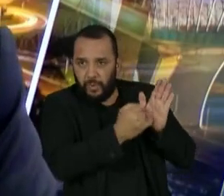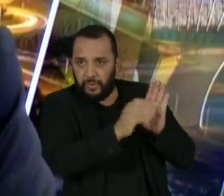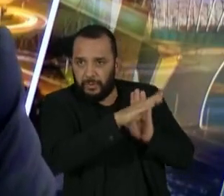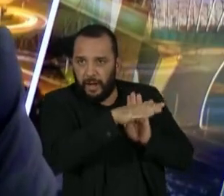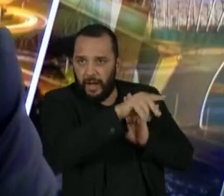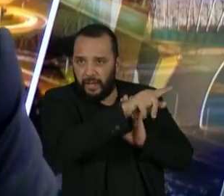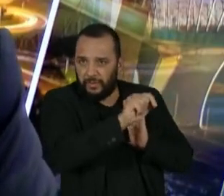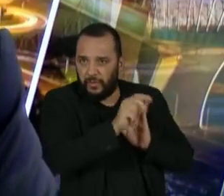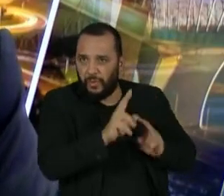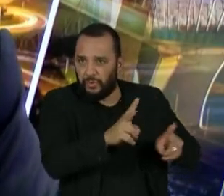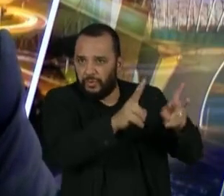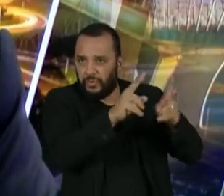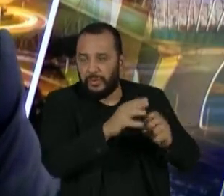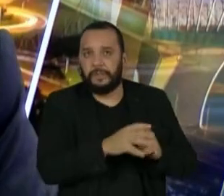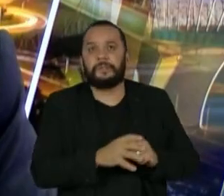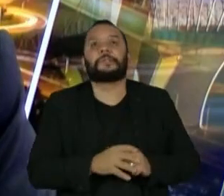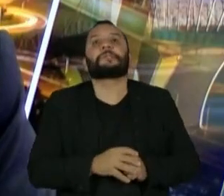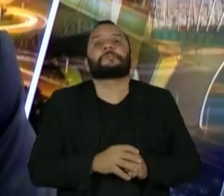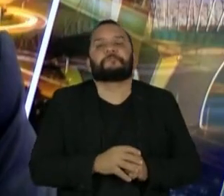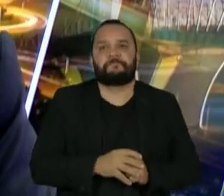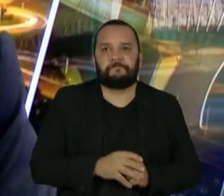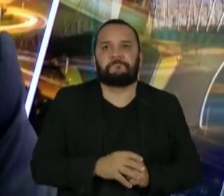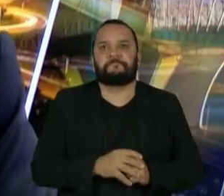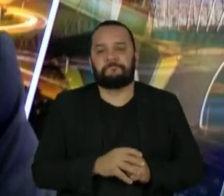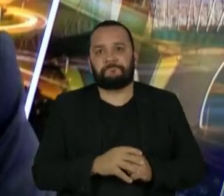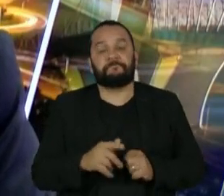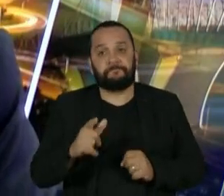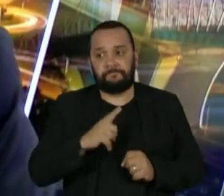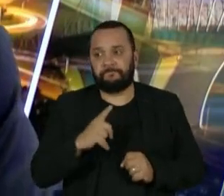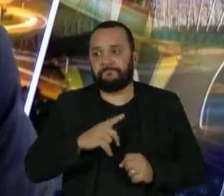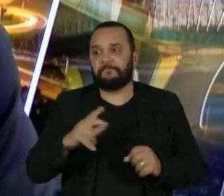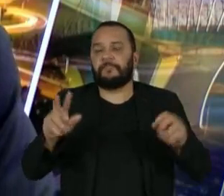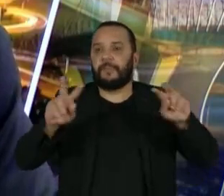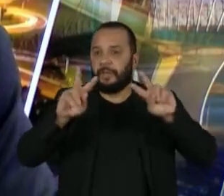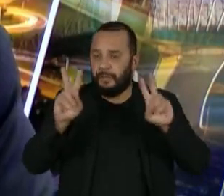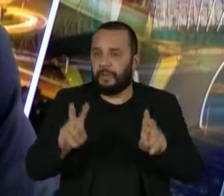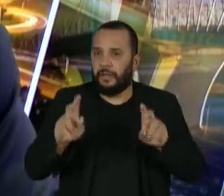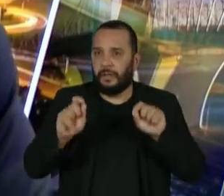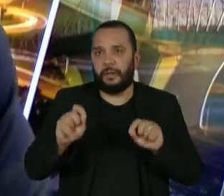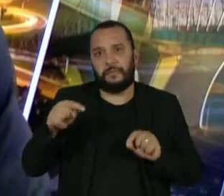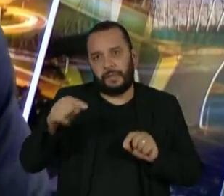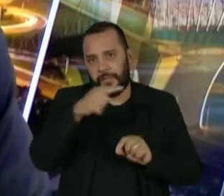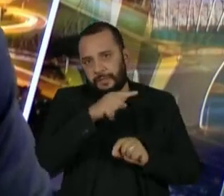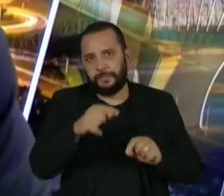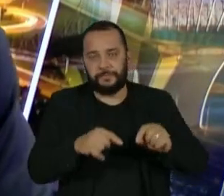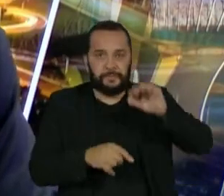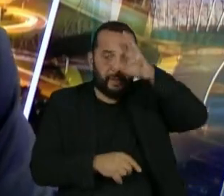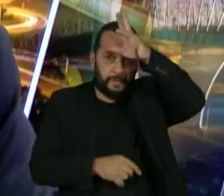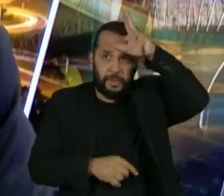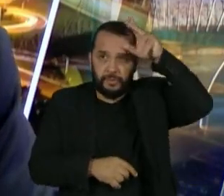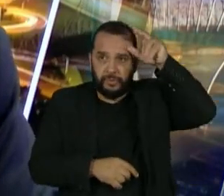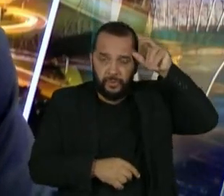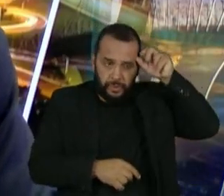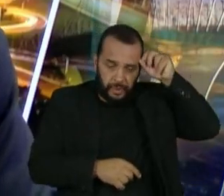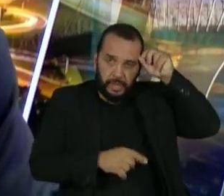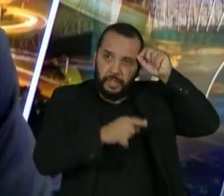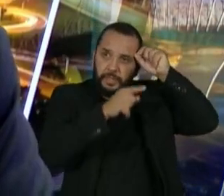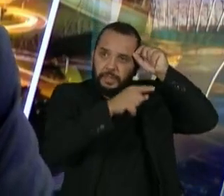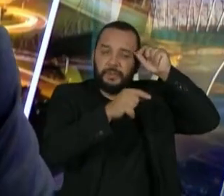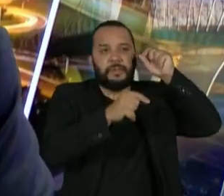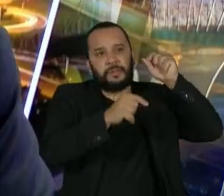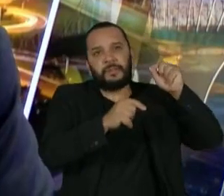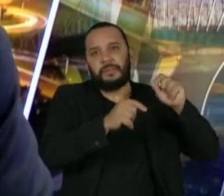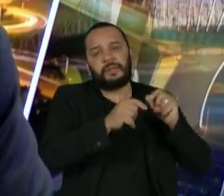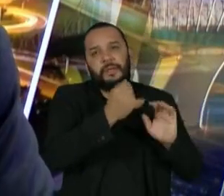Fábio, se não tivesse resolvido a questão da Zona Franca, muito provavelmente eu não seria o relator desta